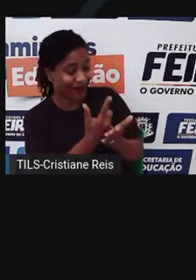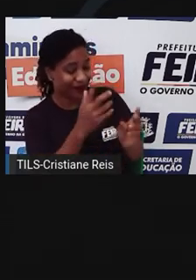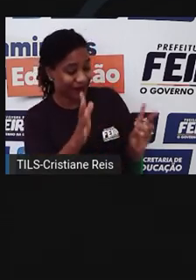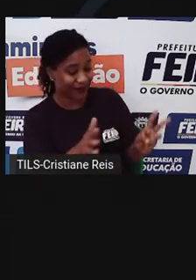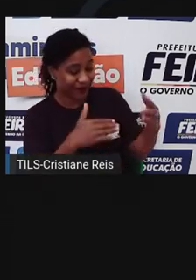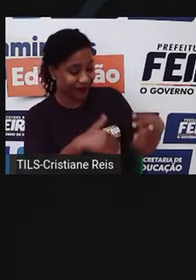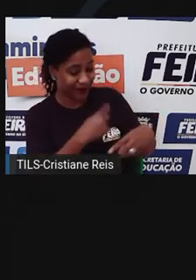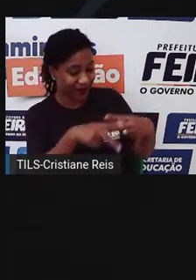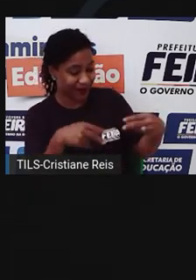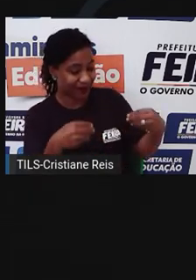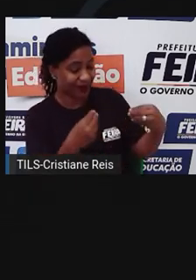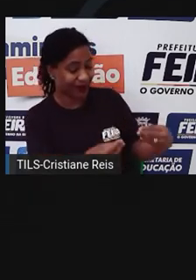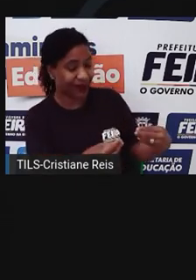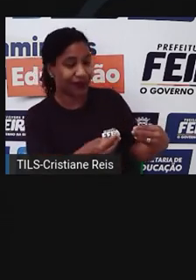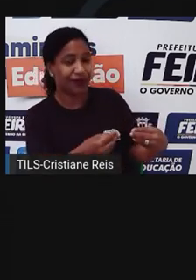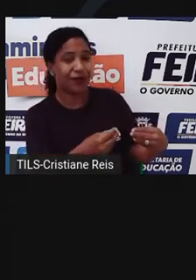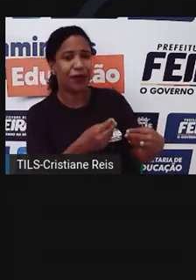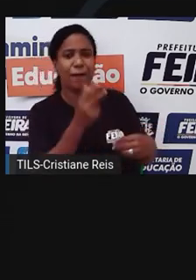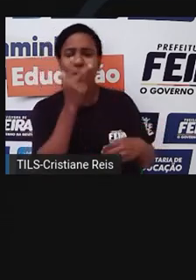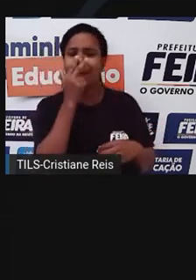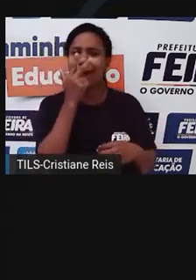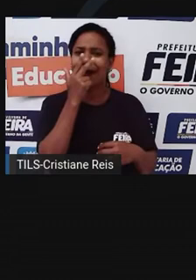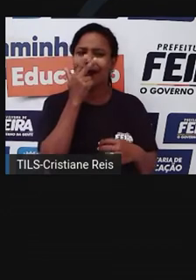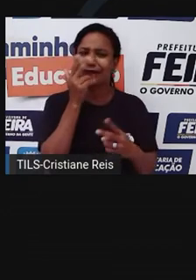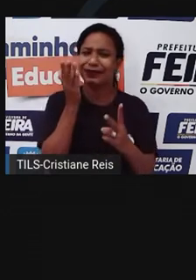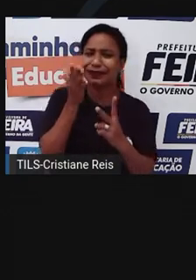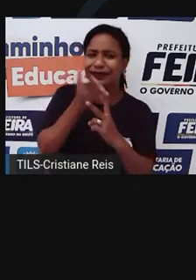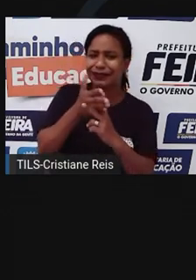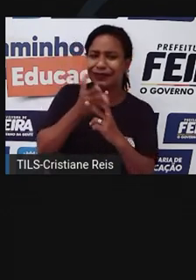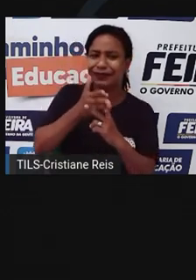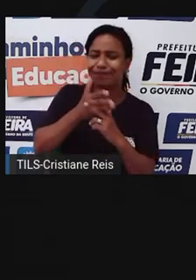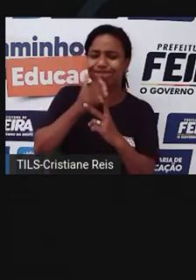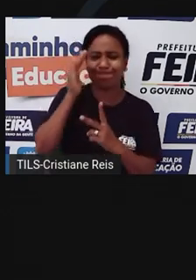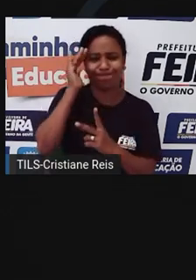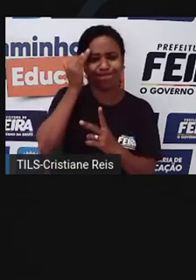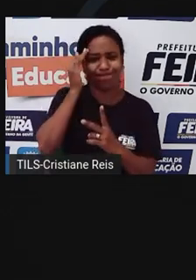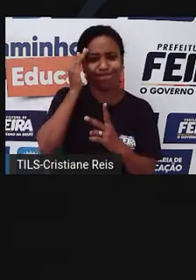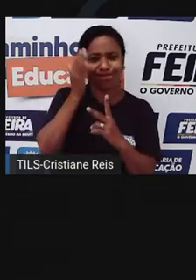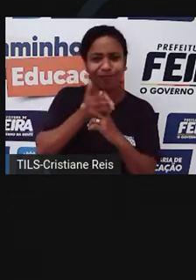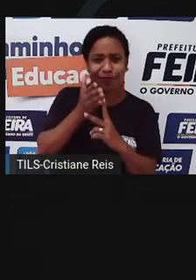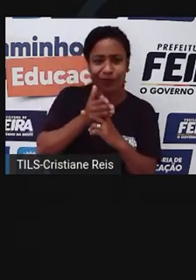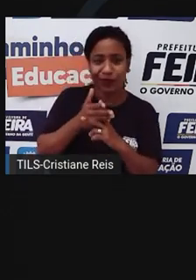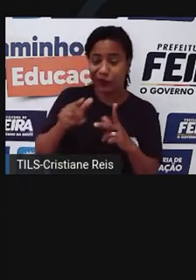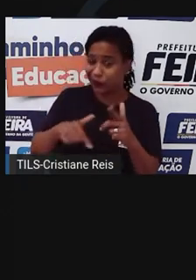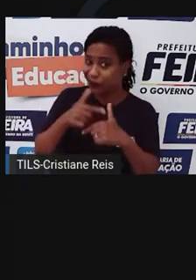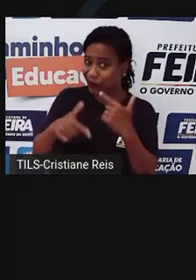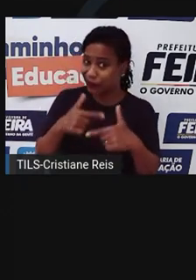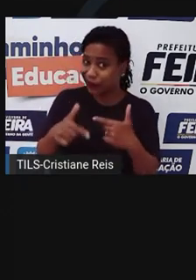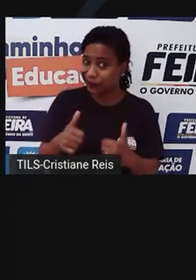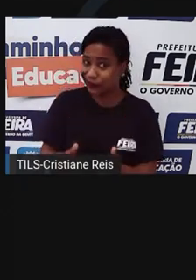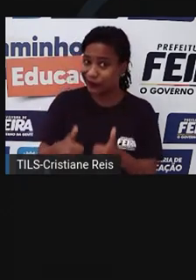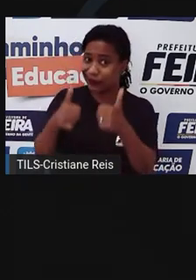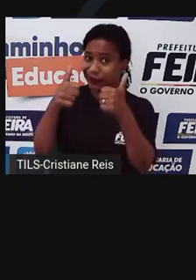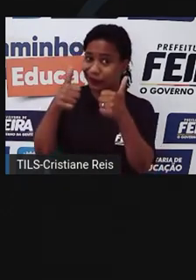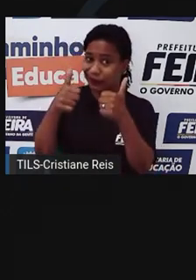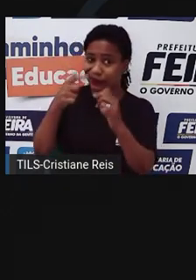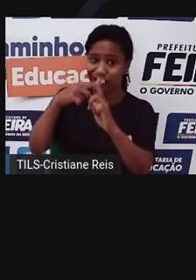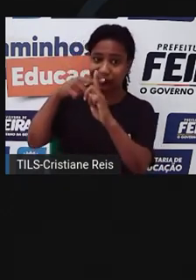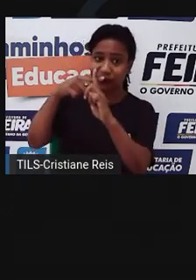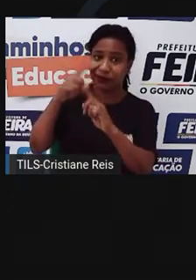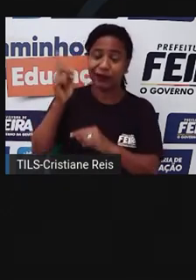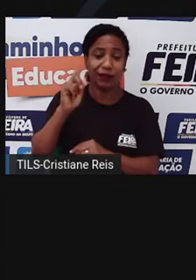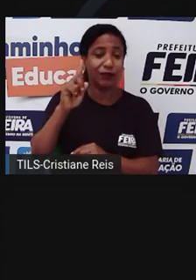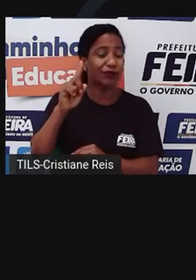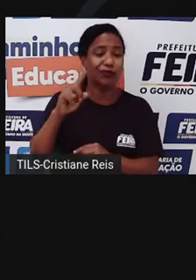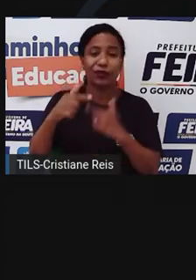conceitos dúbios, porque você pode estar dizendo à criança que, na verdade, o trabalho não é algo positivo, que é algo pesado, é